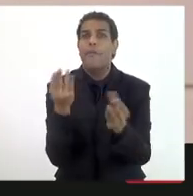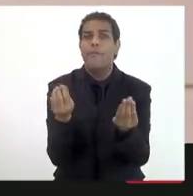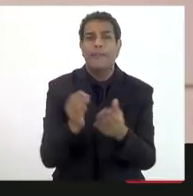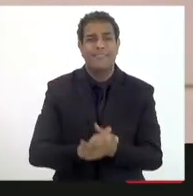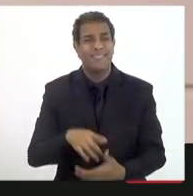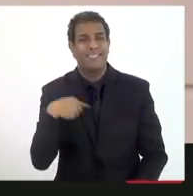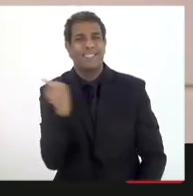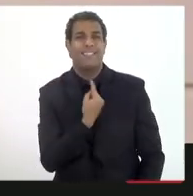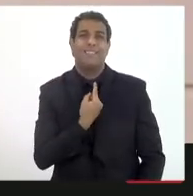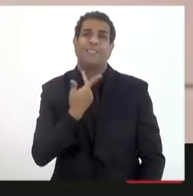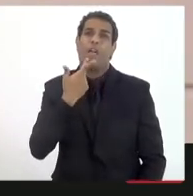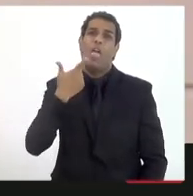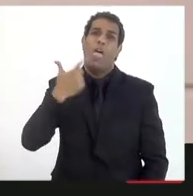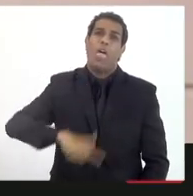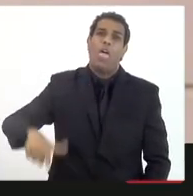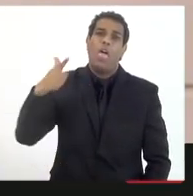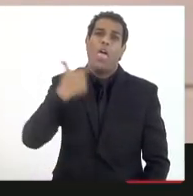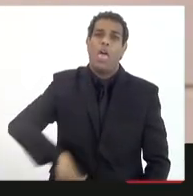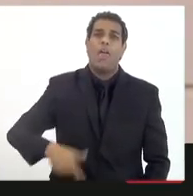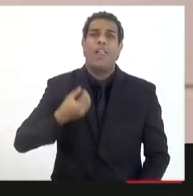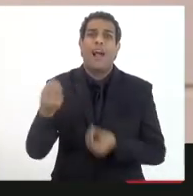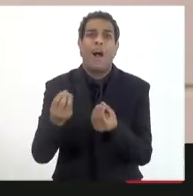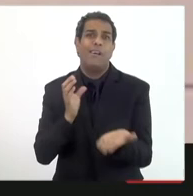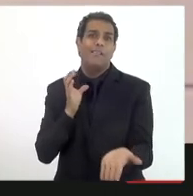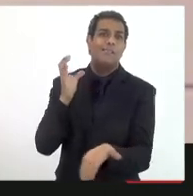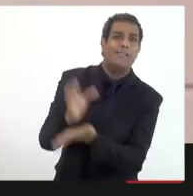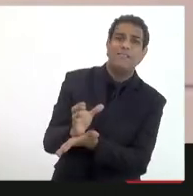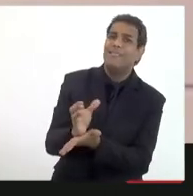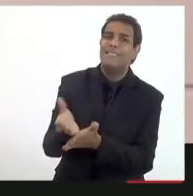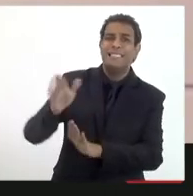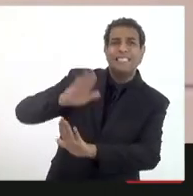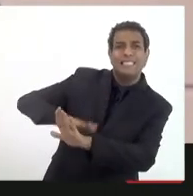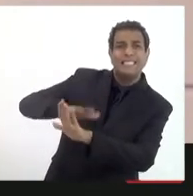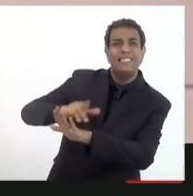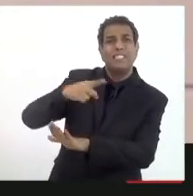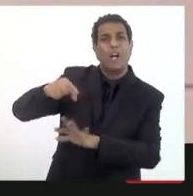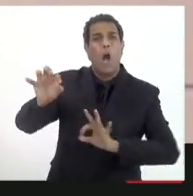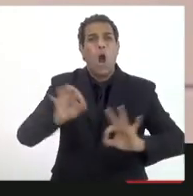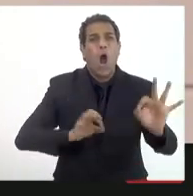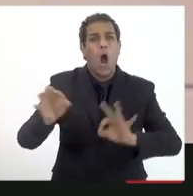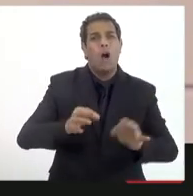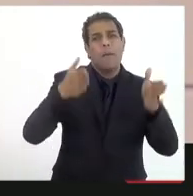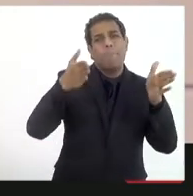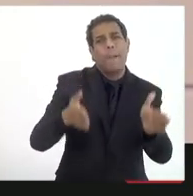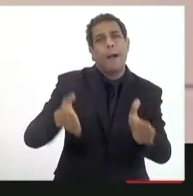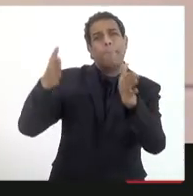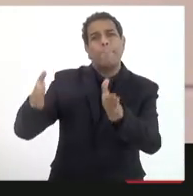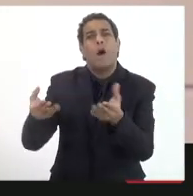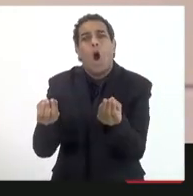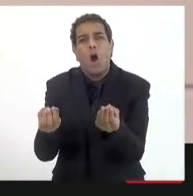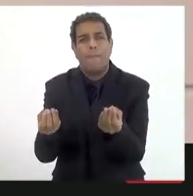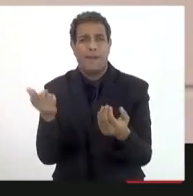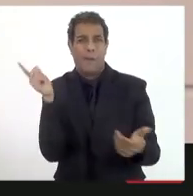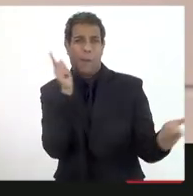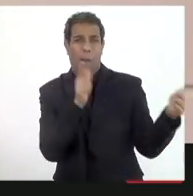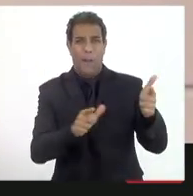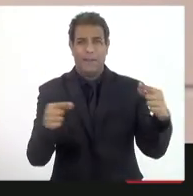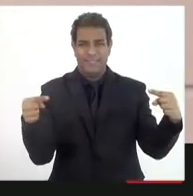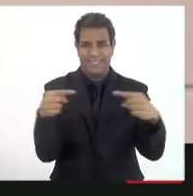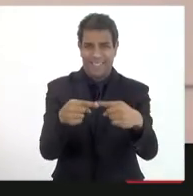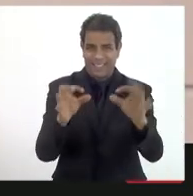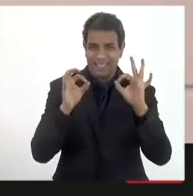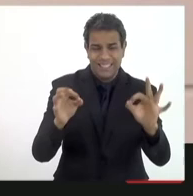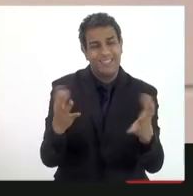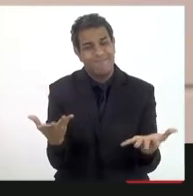ficarmos eternamente escravos do custeio apenas sem conseguir organizar projetos estruturais não sairemos de onde estamos